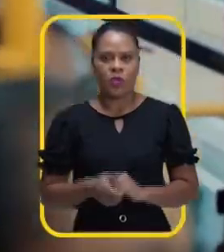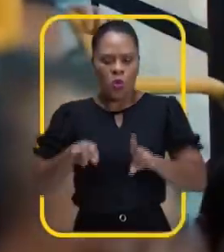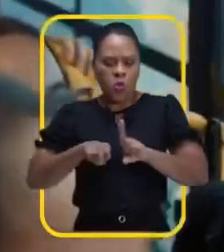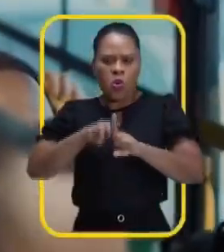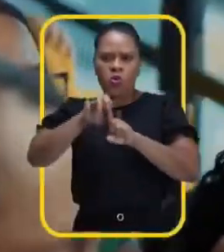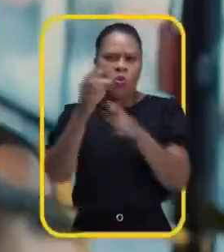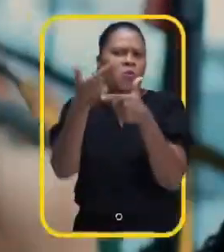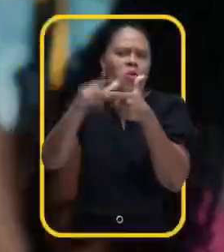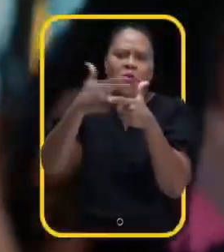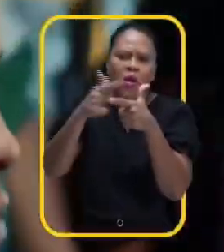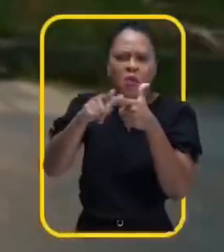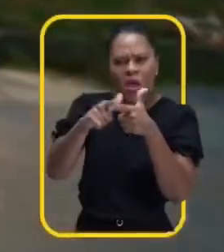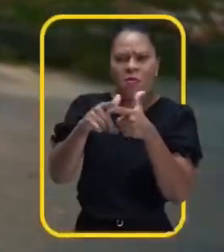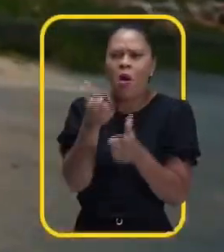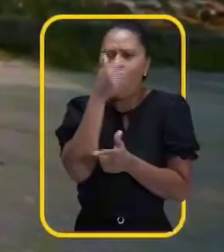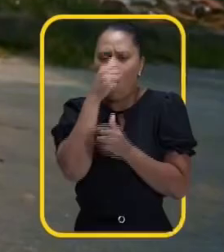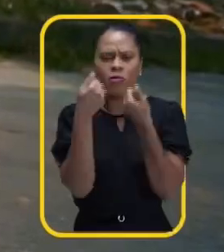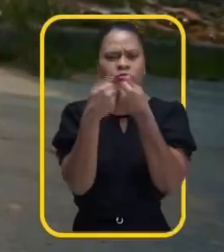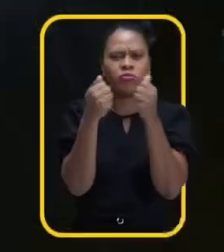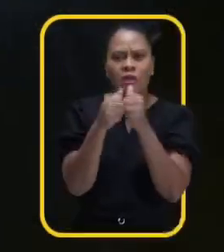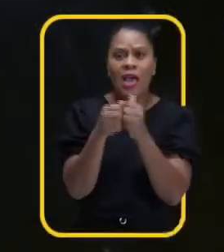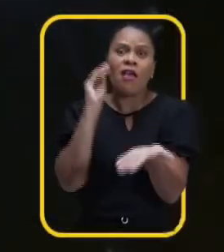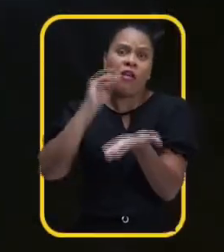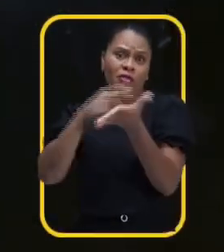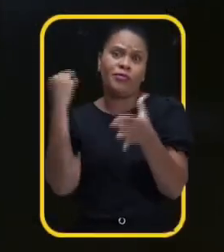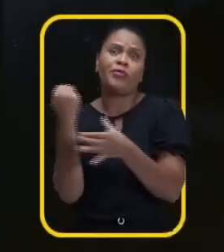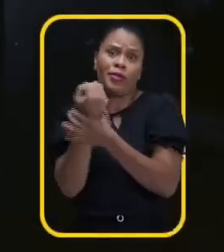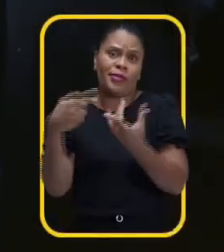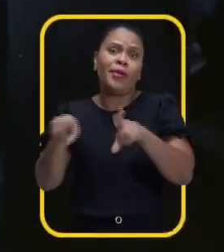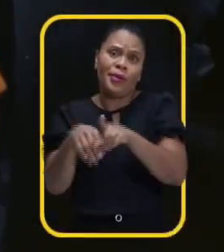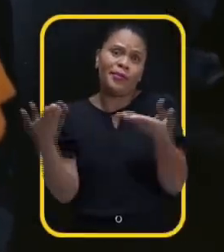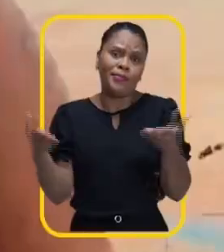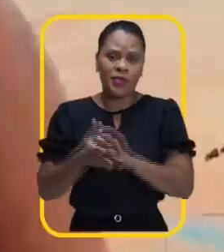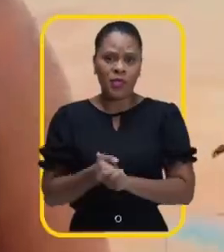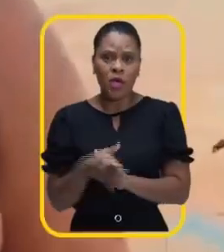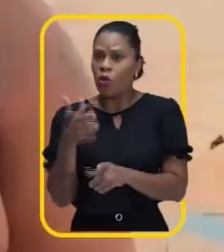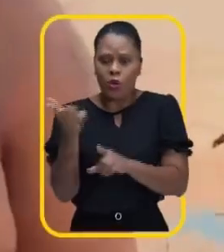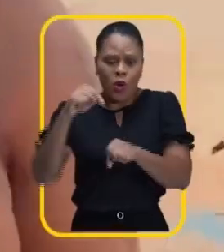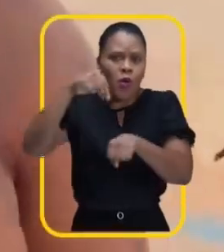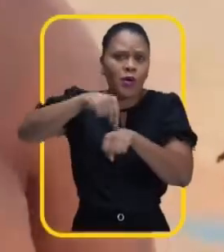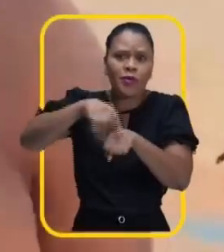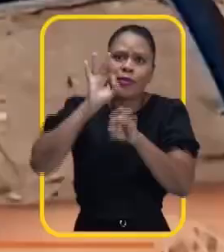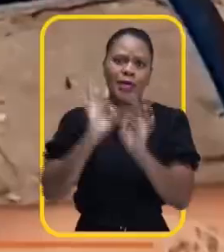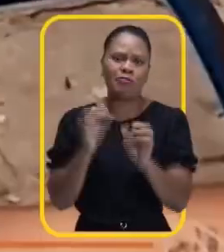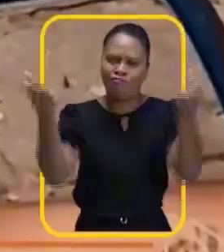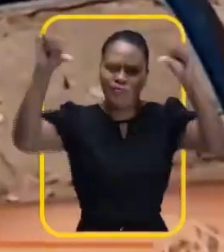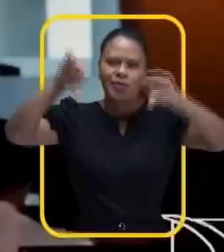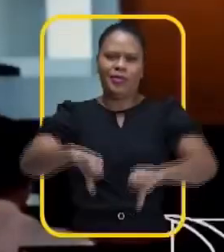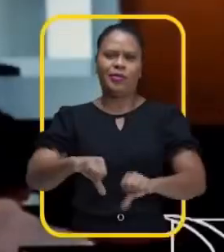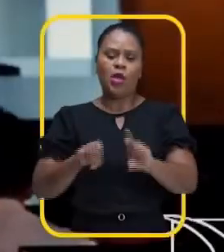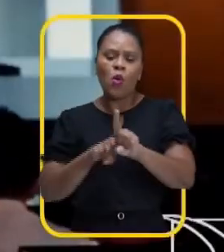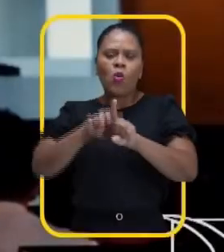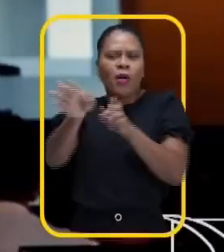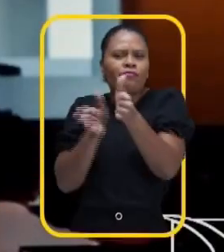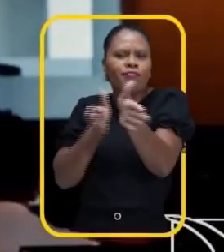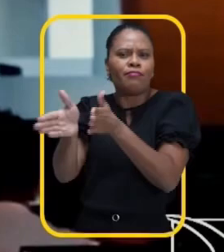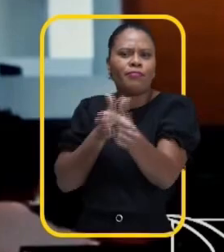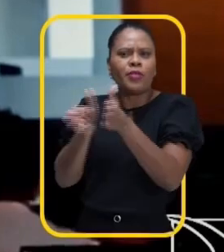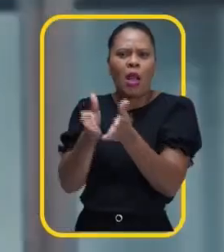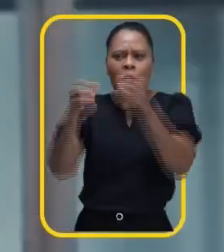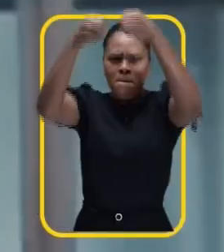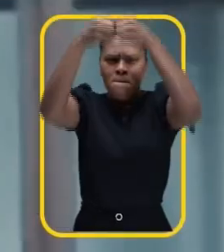O elevador não funciona, o ônibus está lotado. E a falta de segurança também. Não tem um horário certo. Péssimo. O elevador de